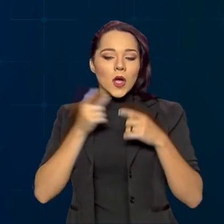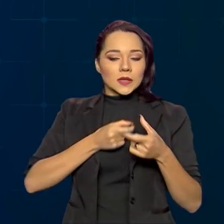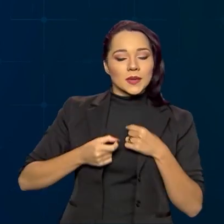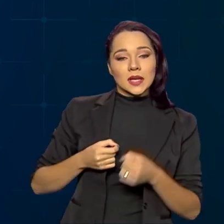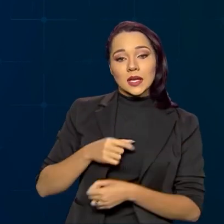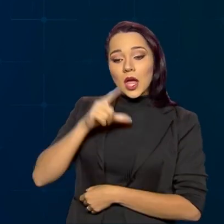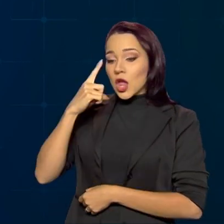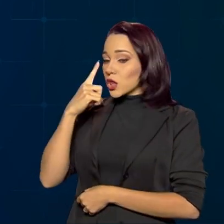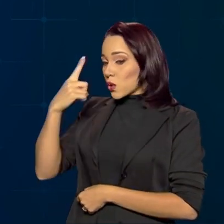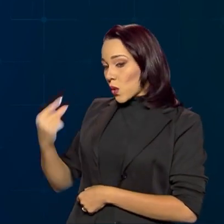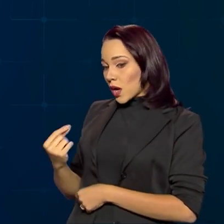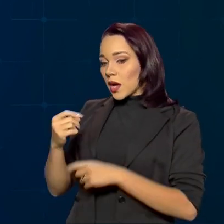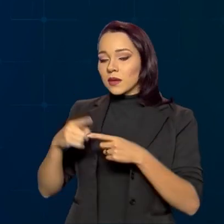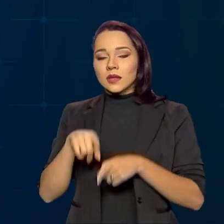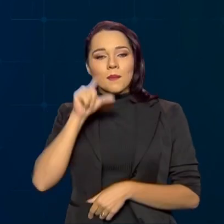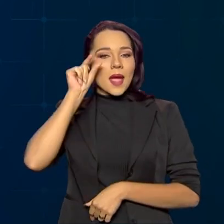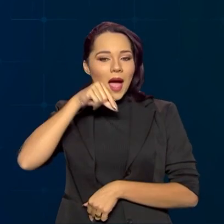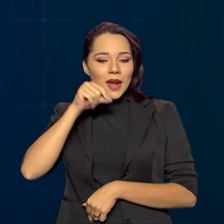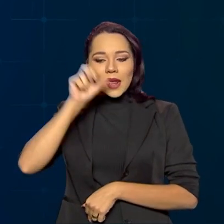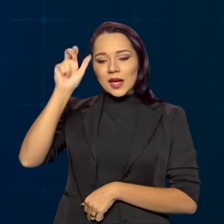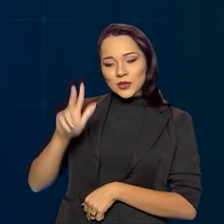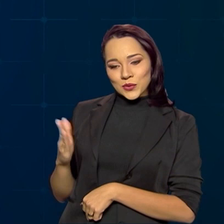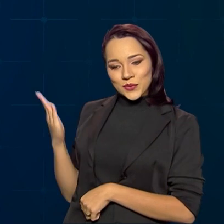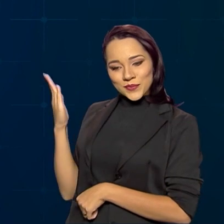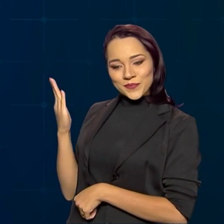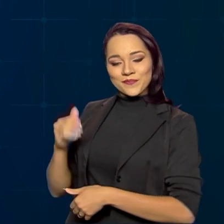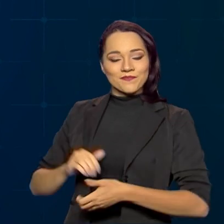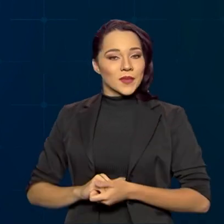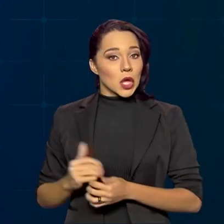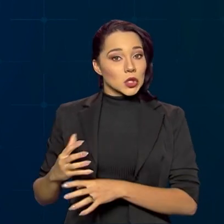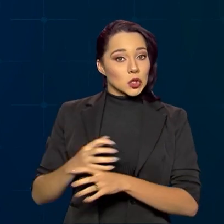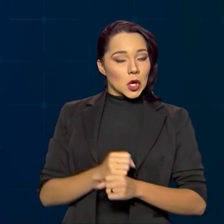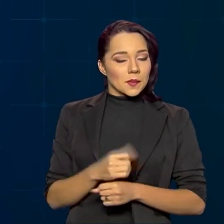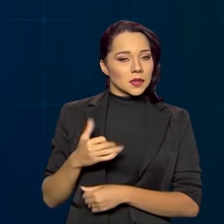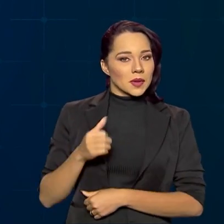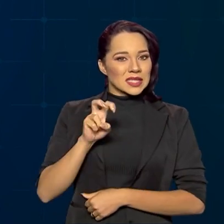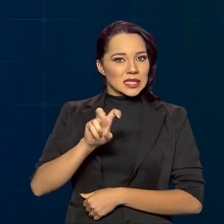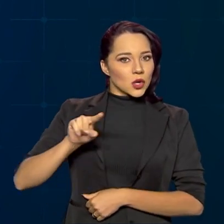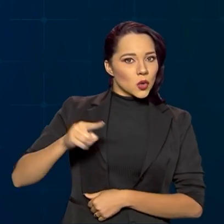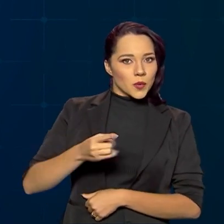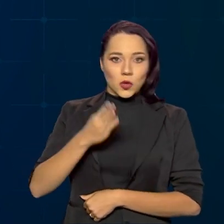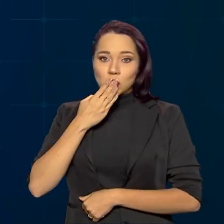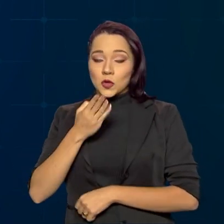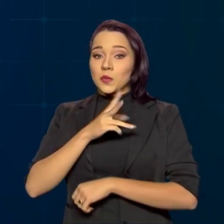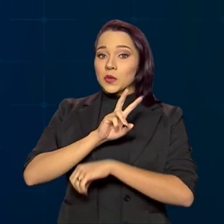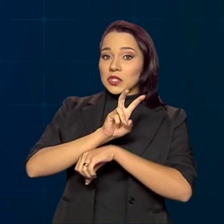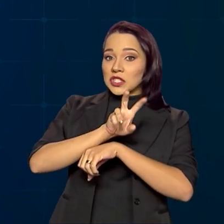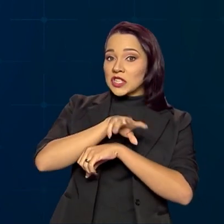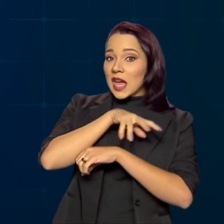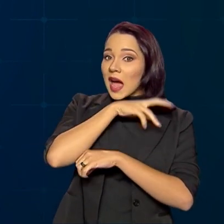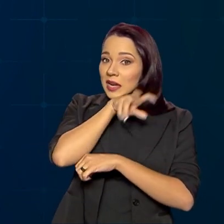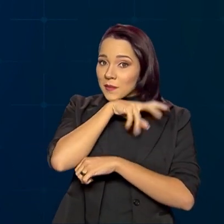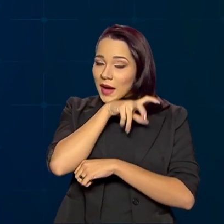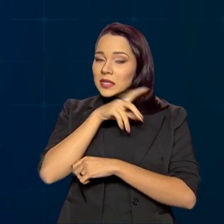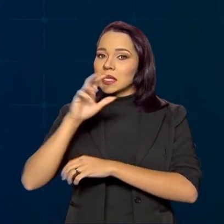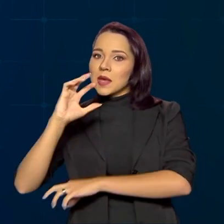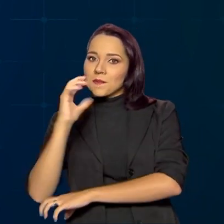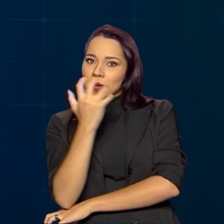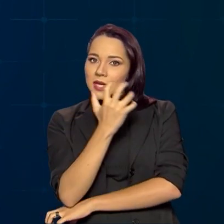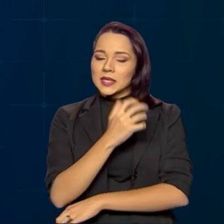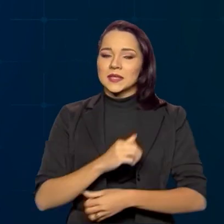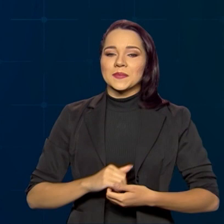tucano e a arara azul. Ao todo, são quase 5 mil espécies entre plantas e animais